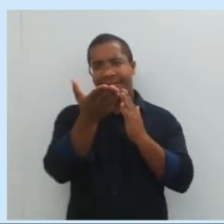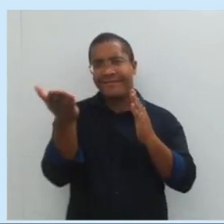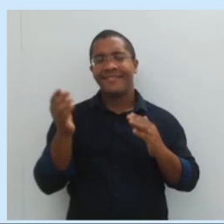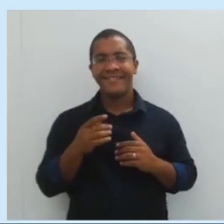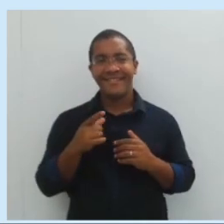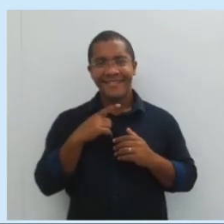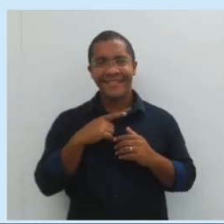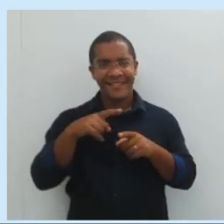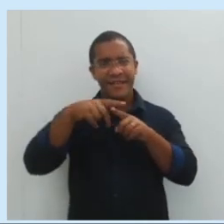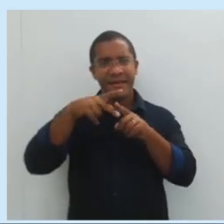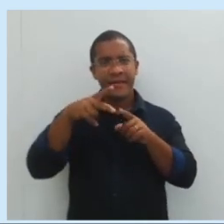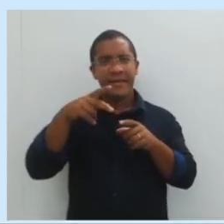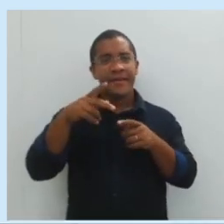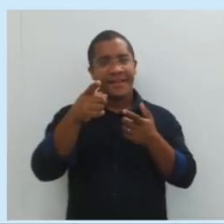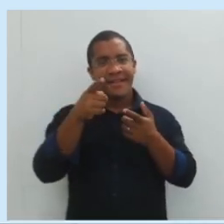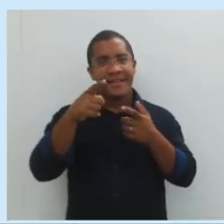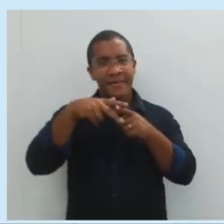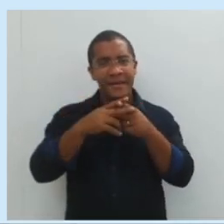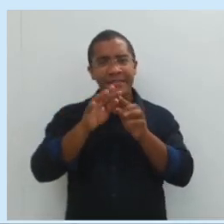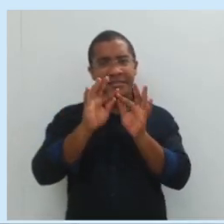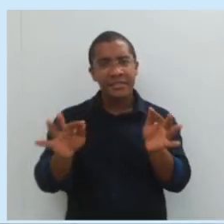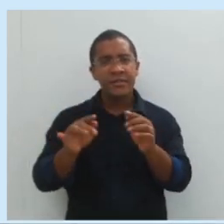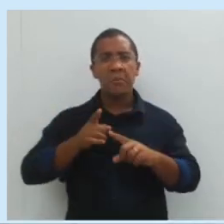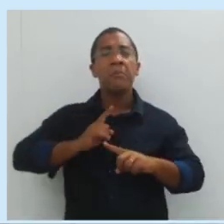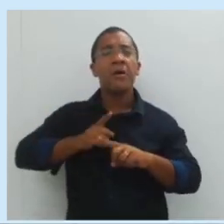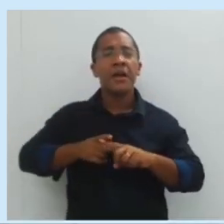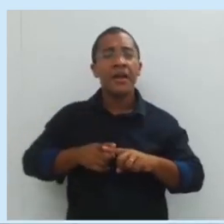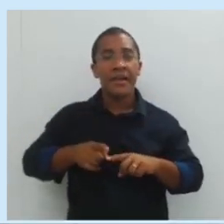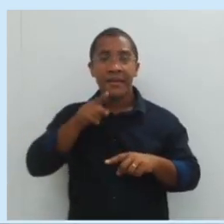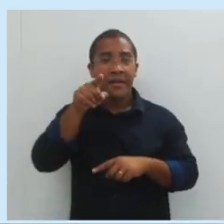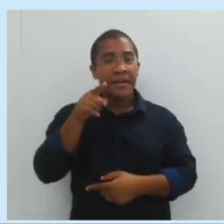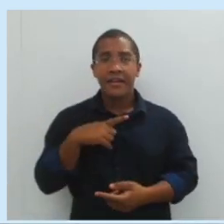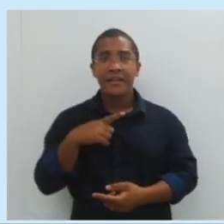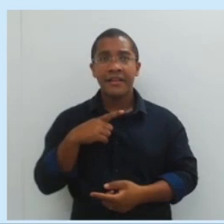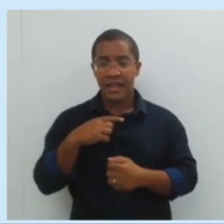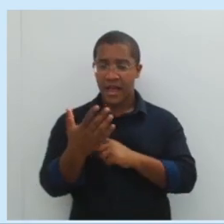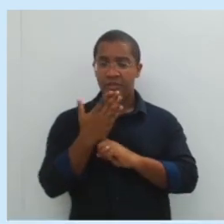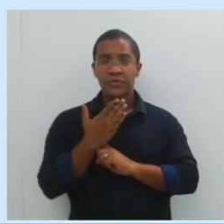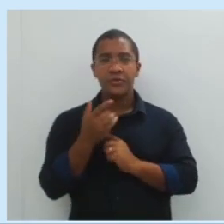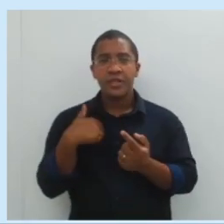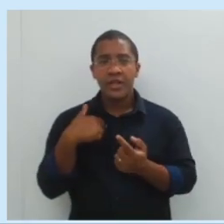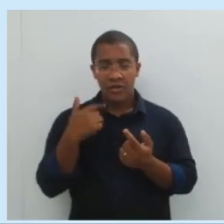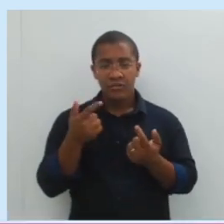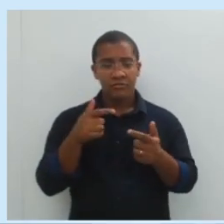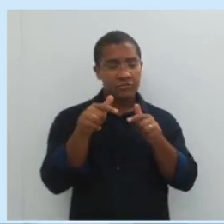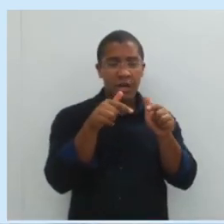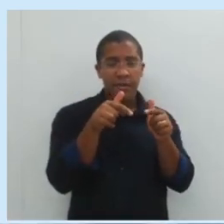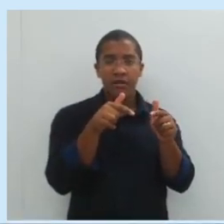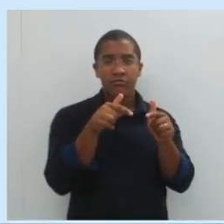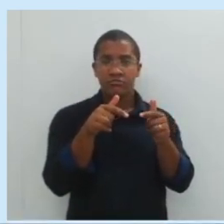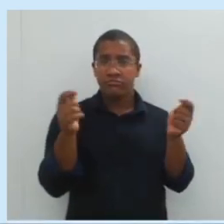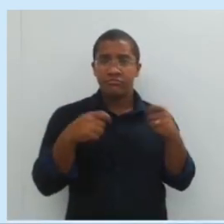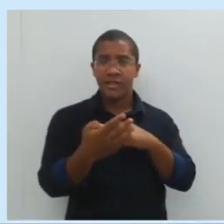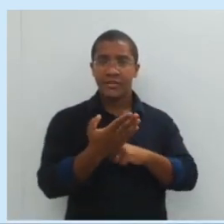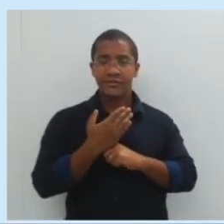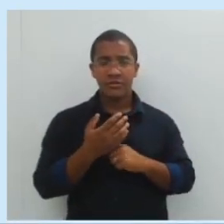em casa. É uma máquina simples. Por que uma máquina simples? Porque vai me ajudar a desempenhar um